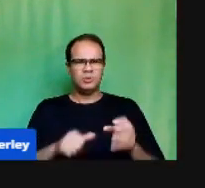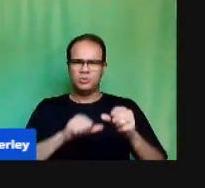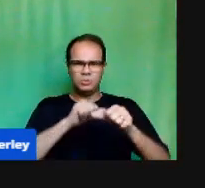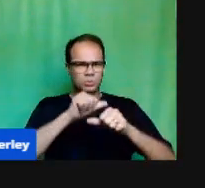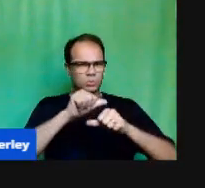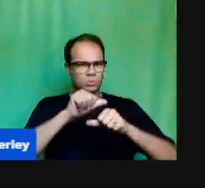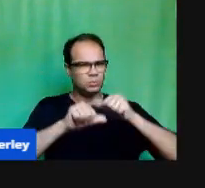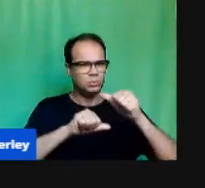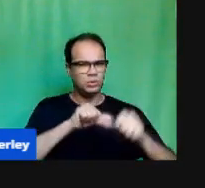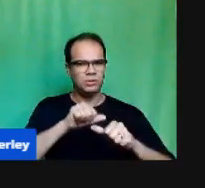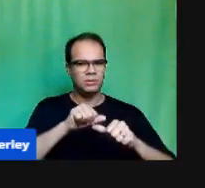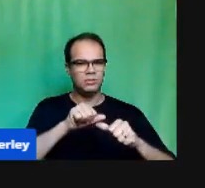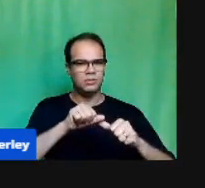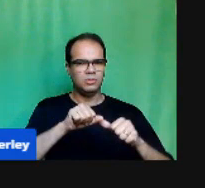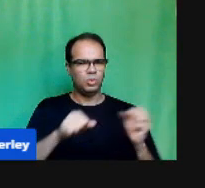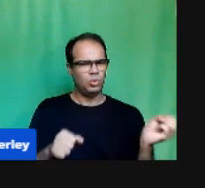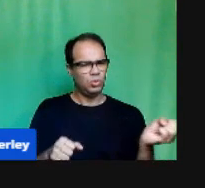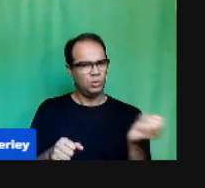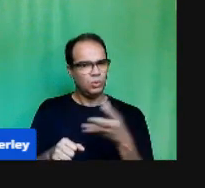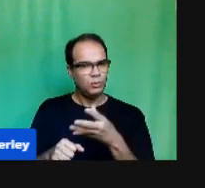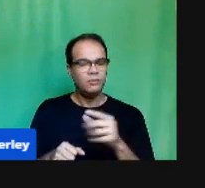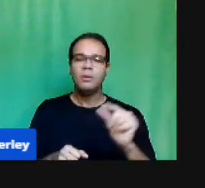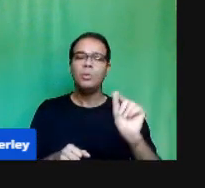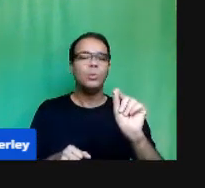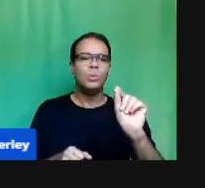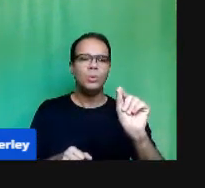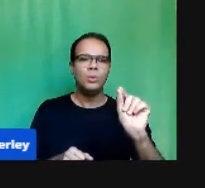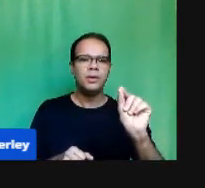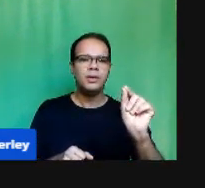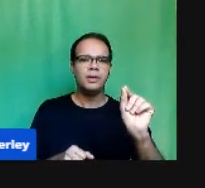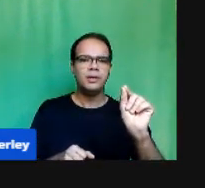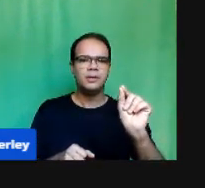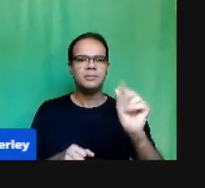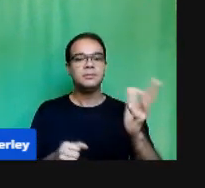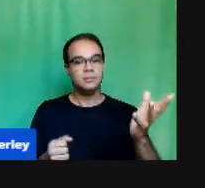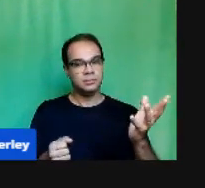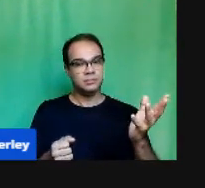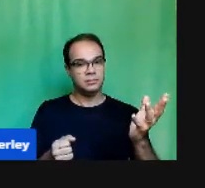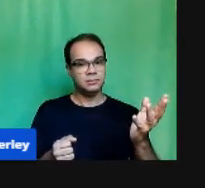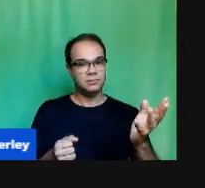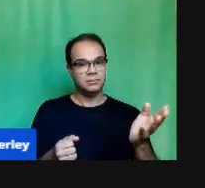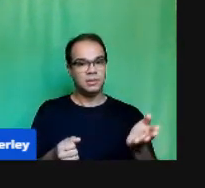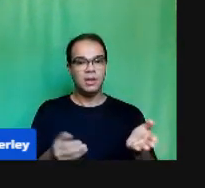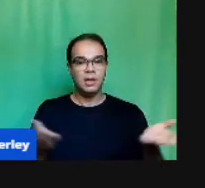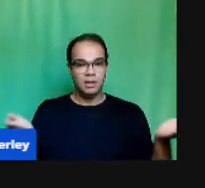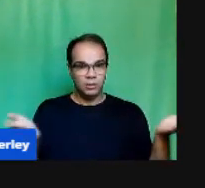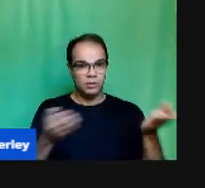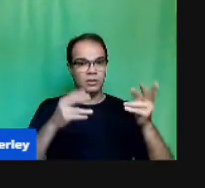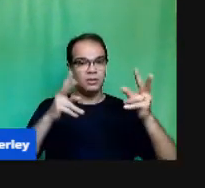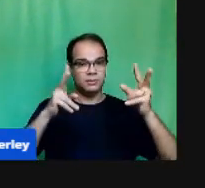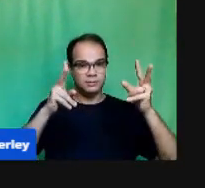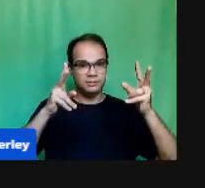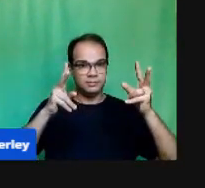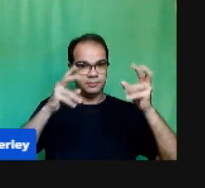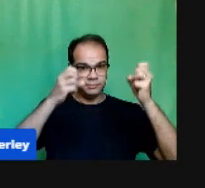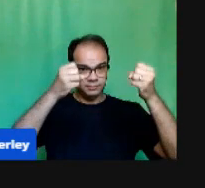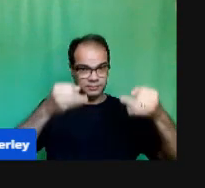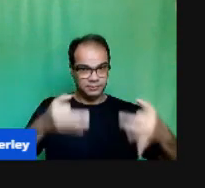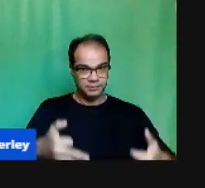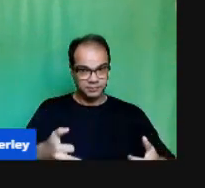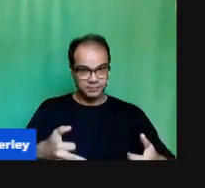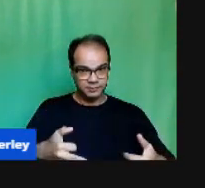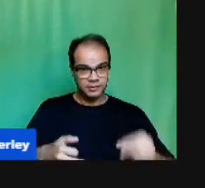Muitas coisas Mudaram E aí Vamos falar Sobre Avaliação Versus Aprendizagem Pandemia